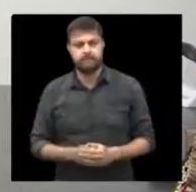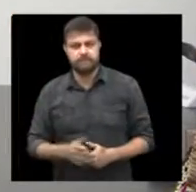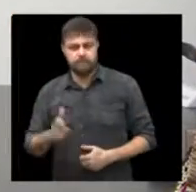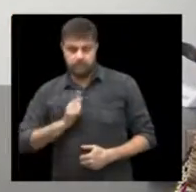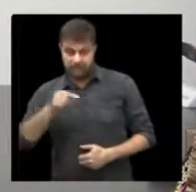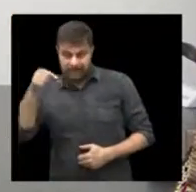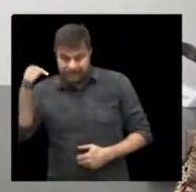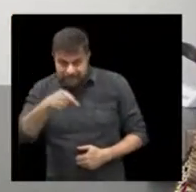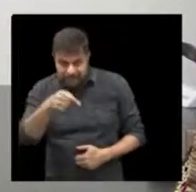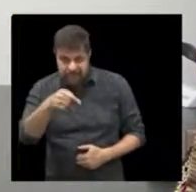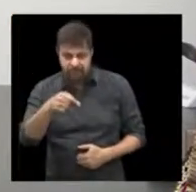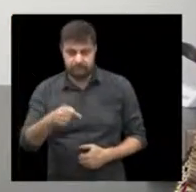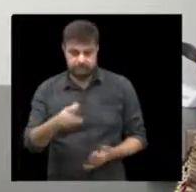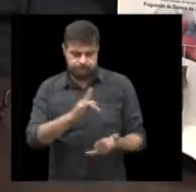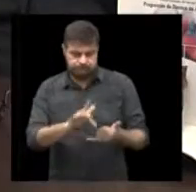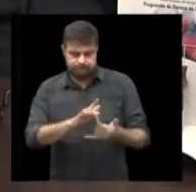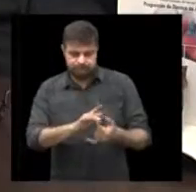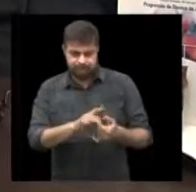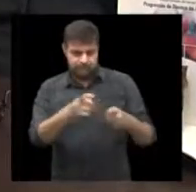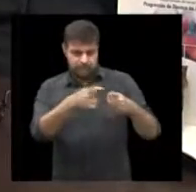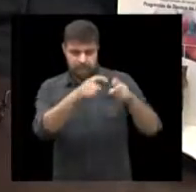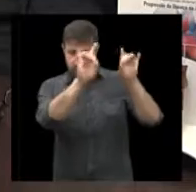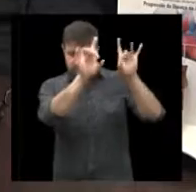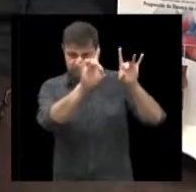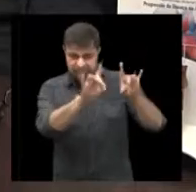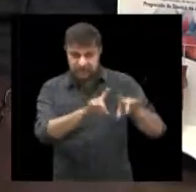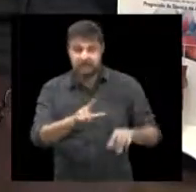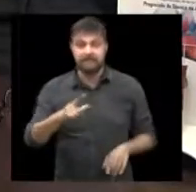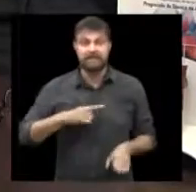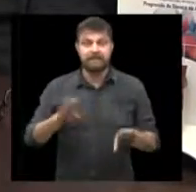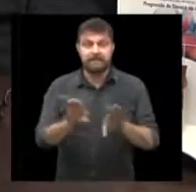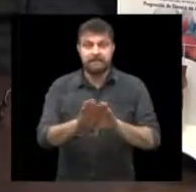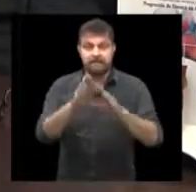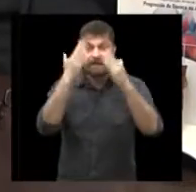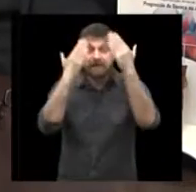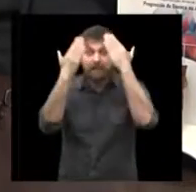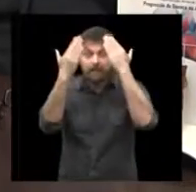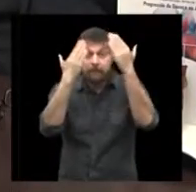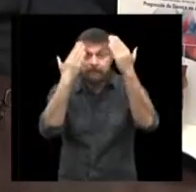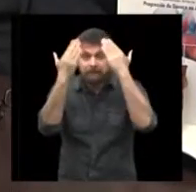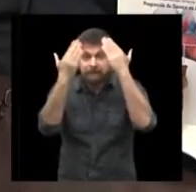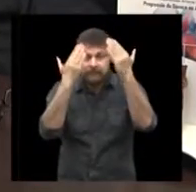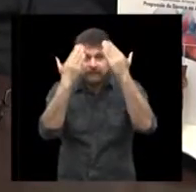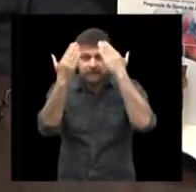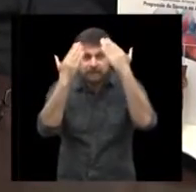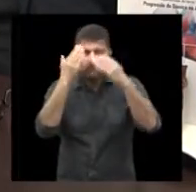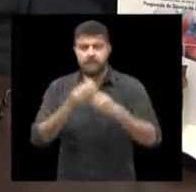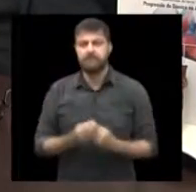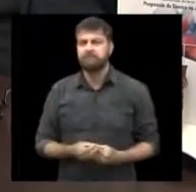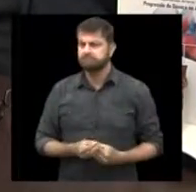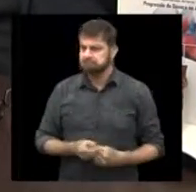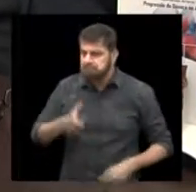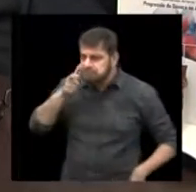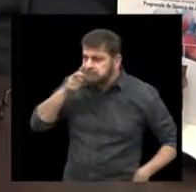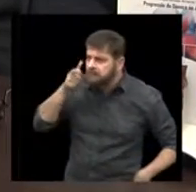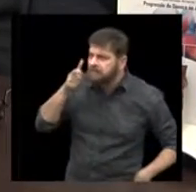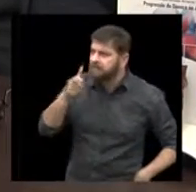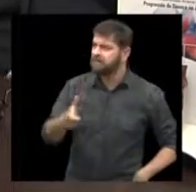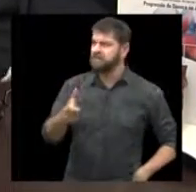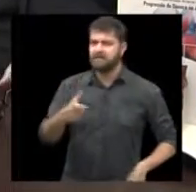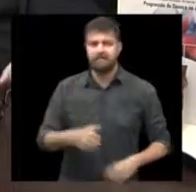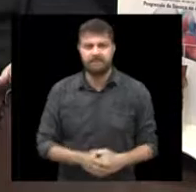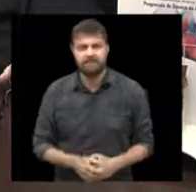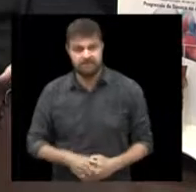dentro dessas especialidades, nós temos, também, a psicologia. E deve ser muito interessante, né?